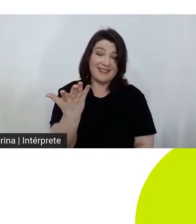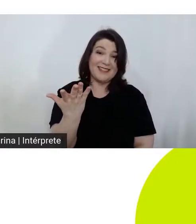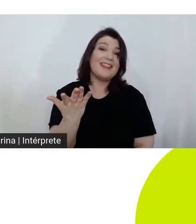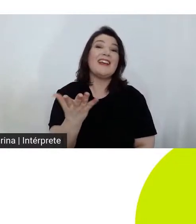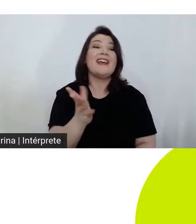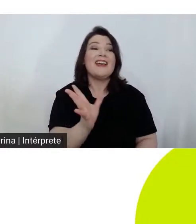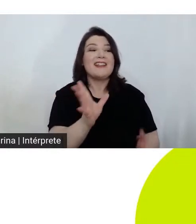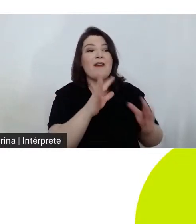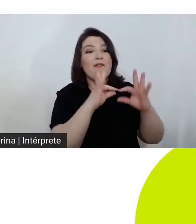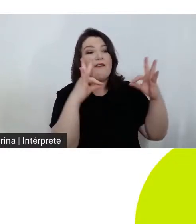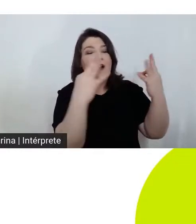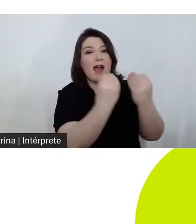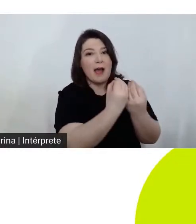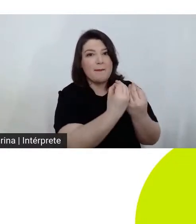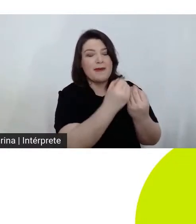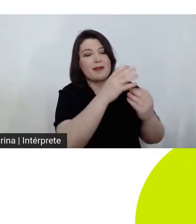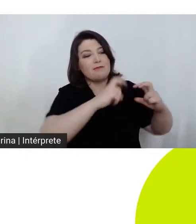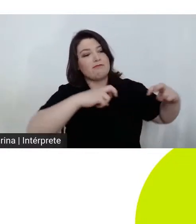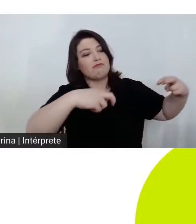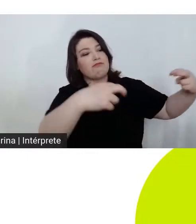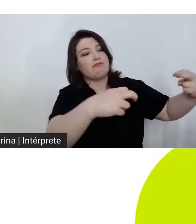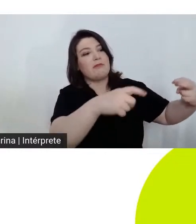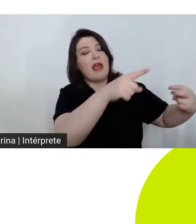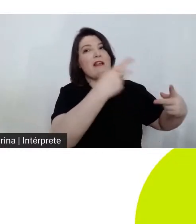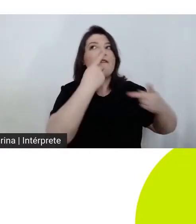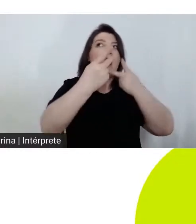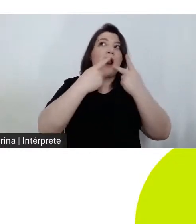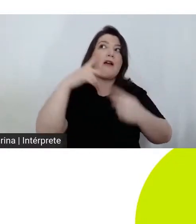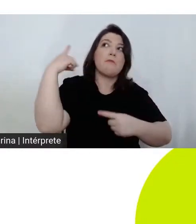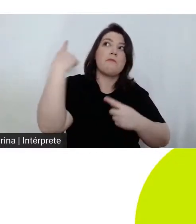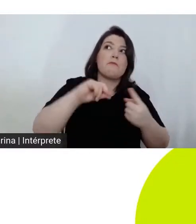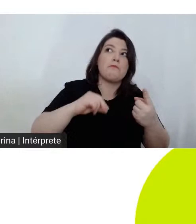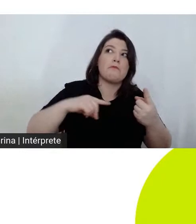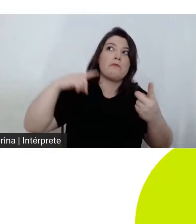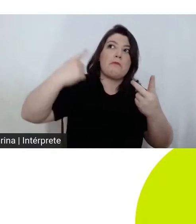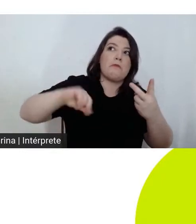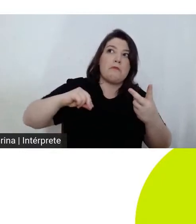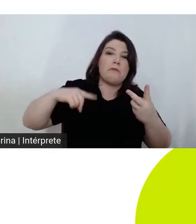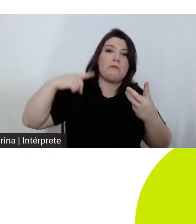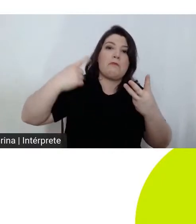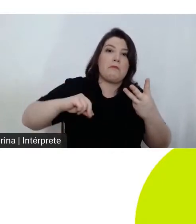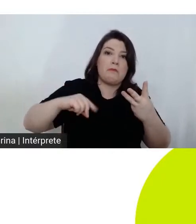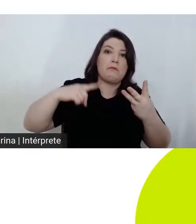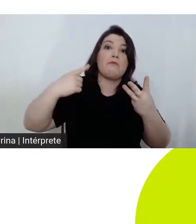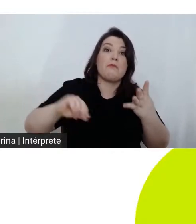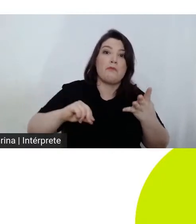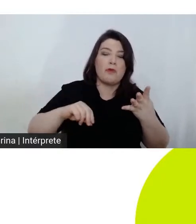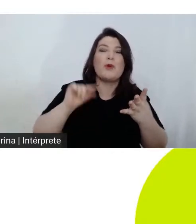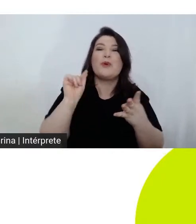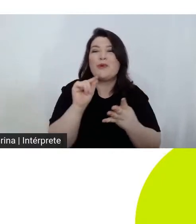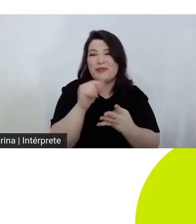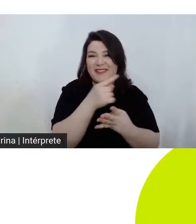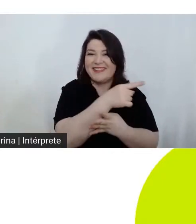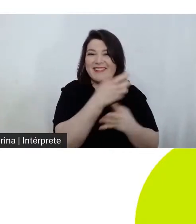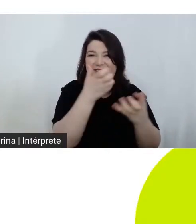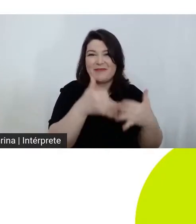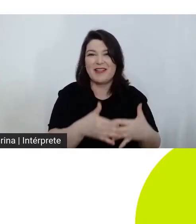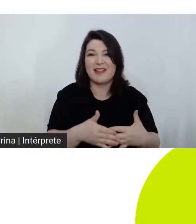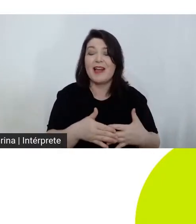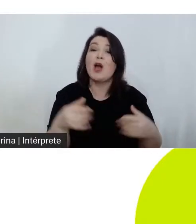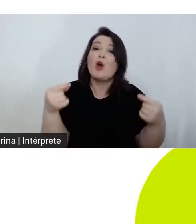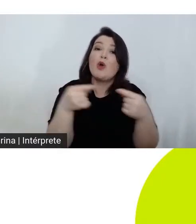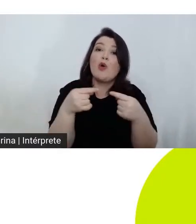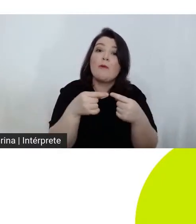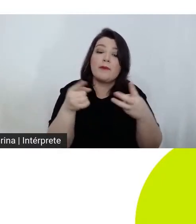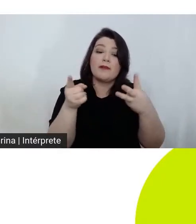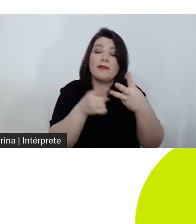parece que é o tema essencial da ganância humana ou seja quando nós lemos o Antigo Testamento